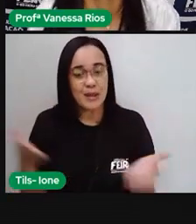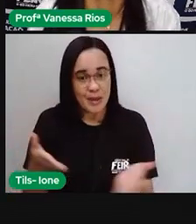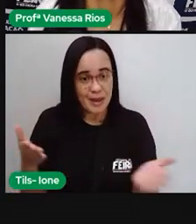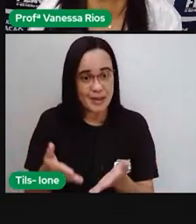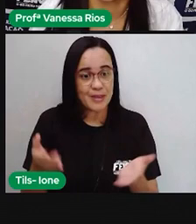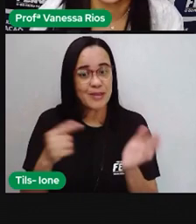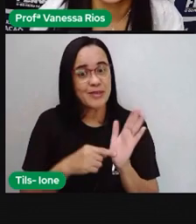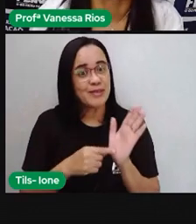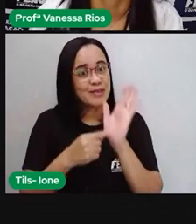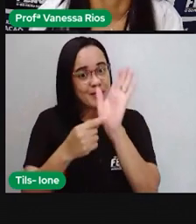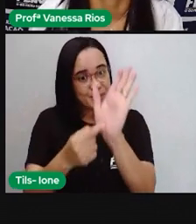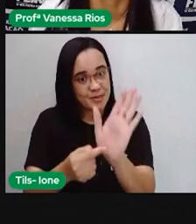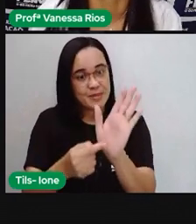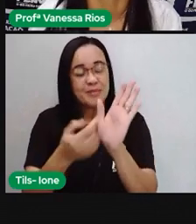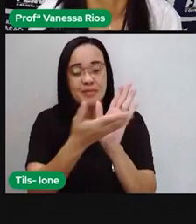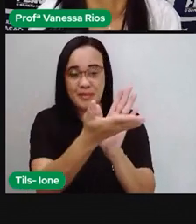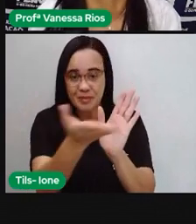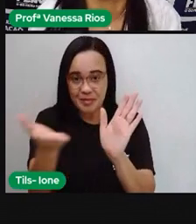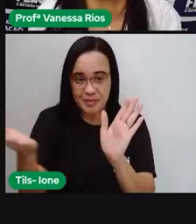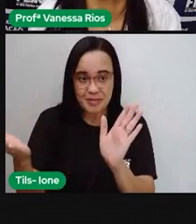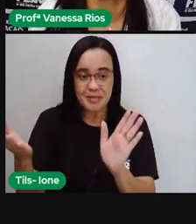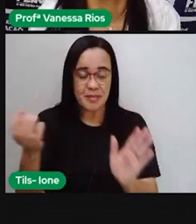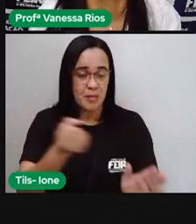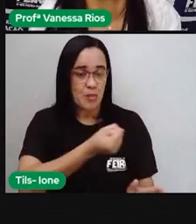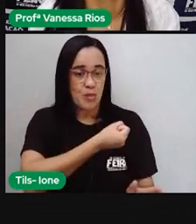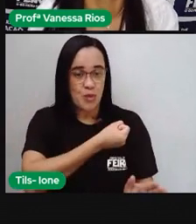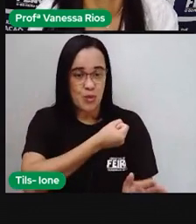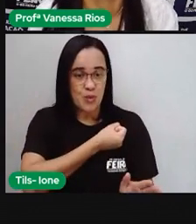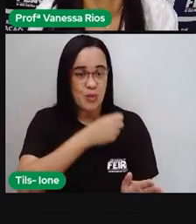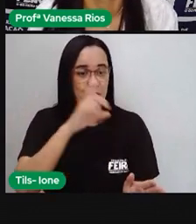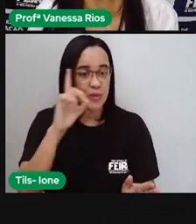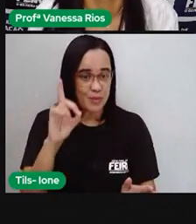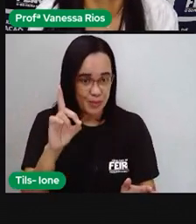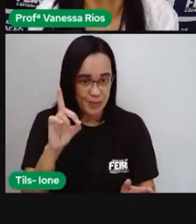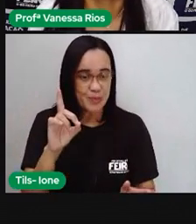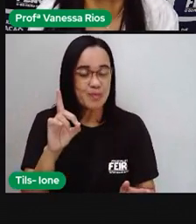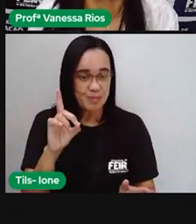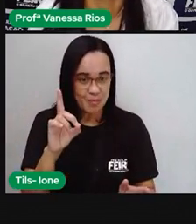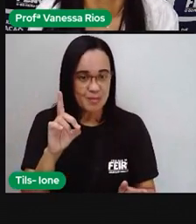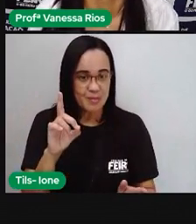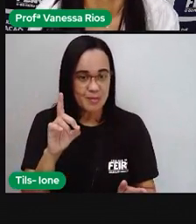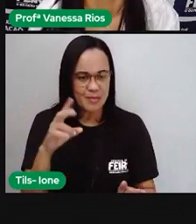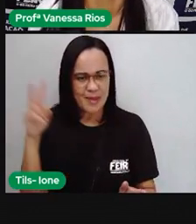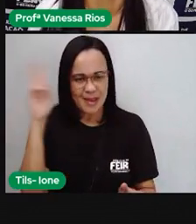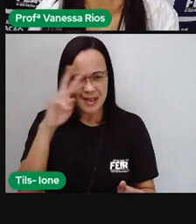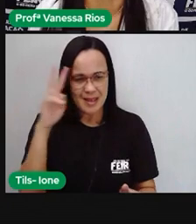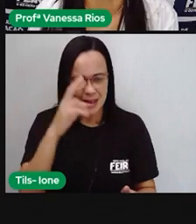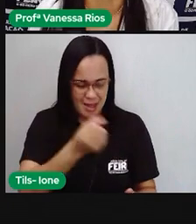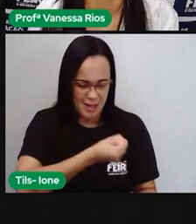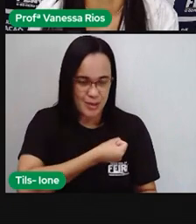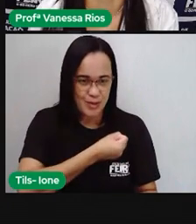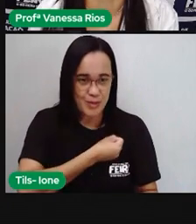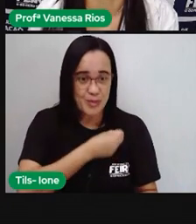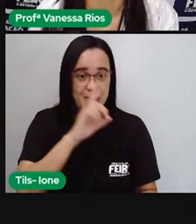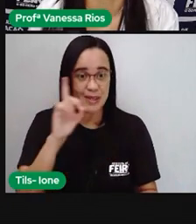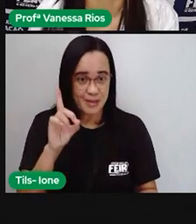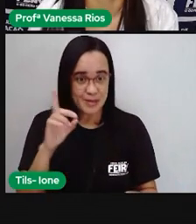exemplificar os números aí que a gente vai estudar, tá certo? Os números decimais.